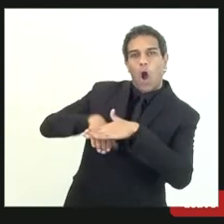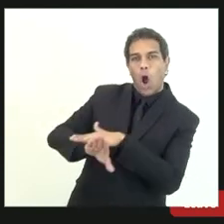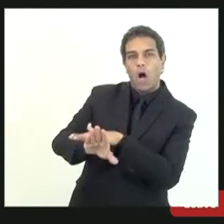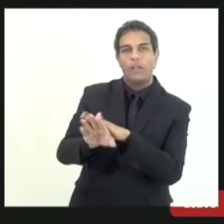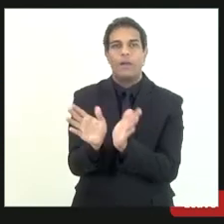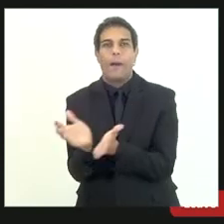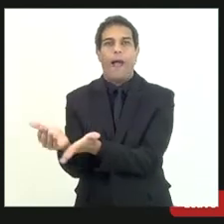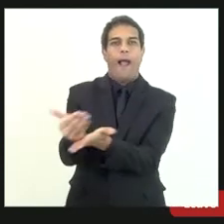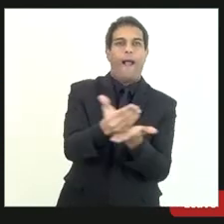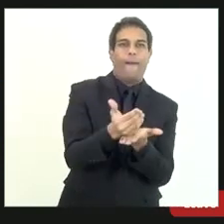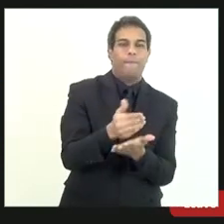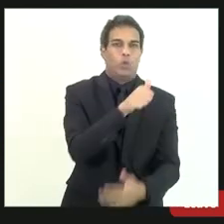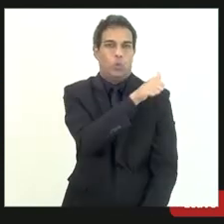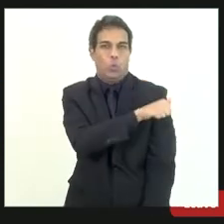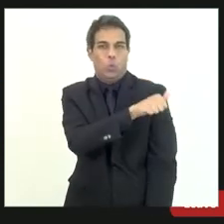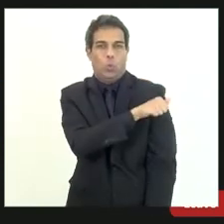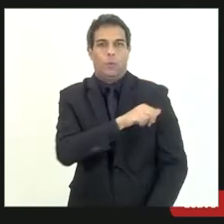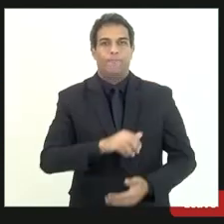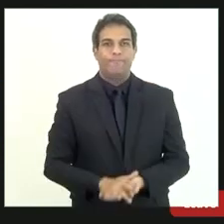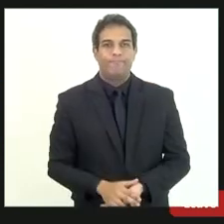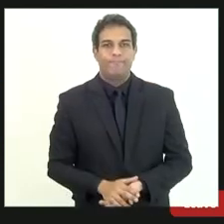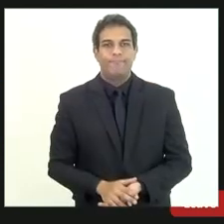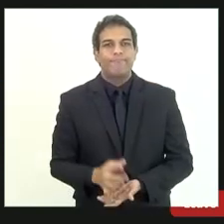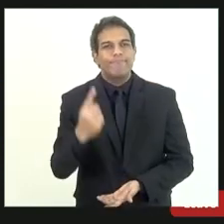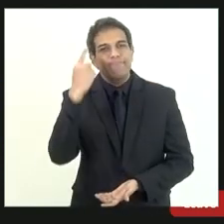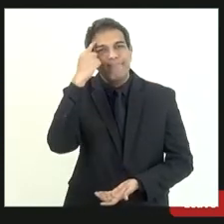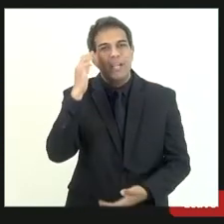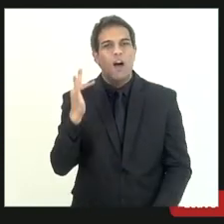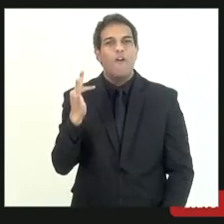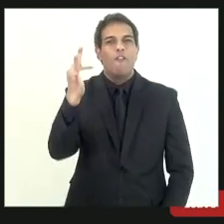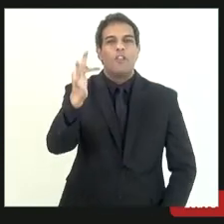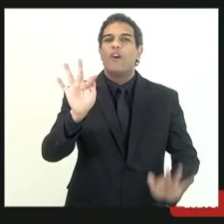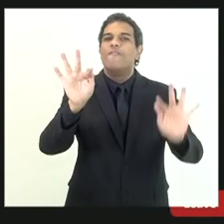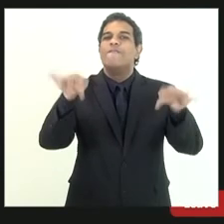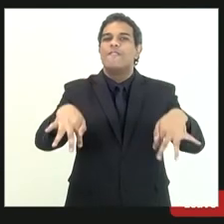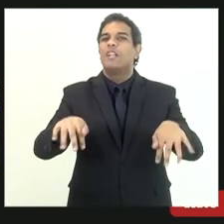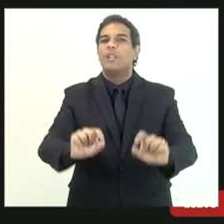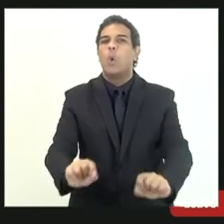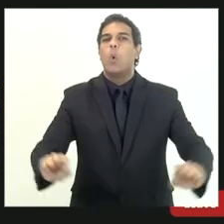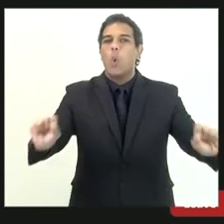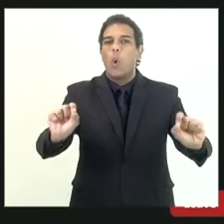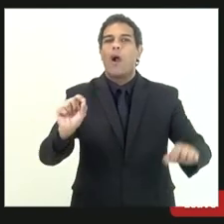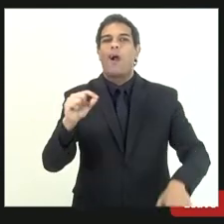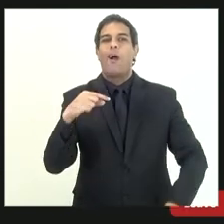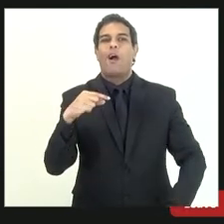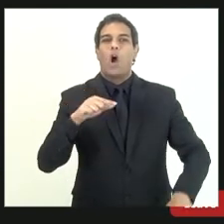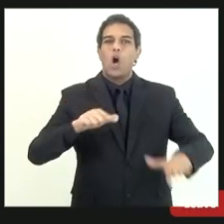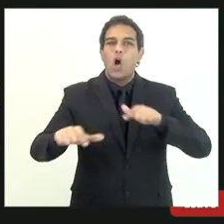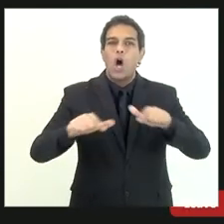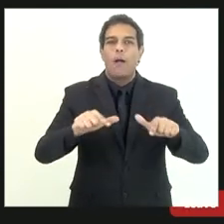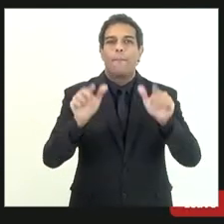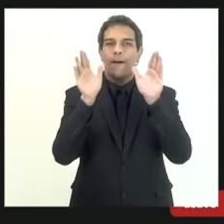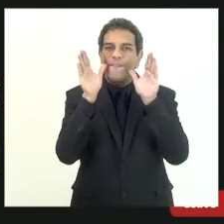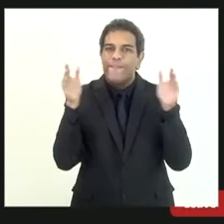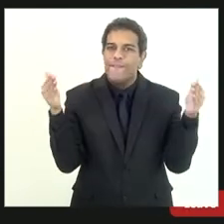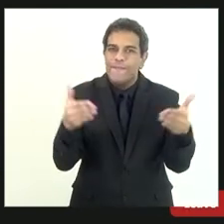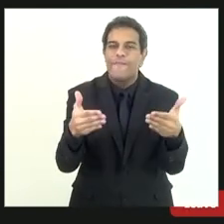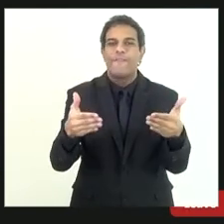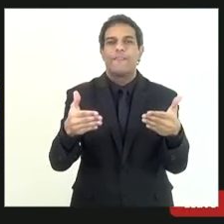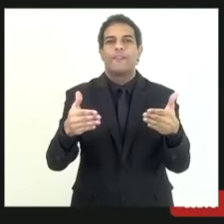a ideia no final das contas é que a gente possa fazer um trabalho de